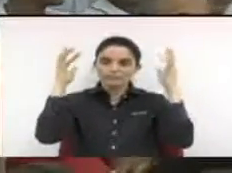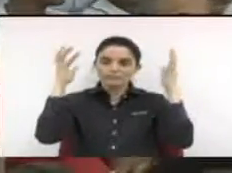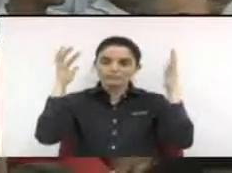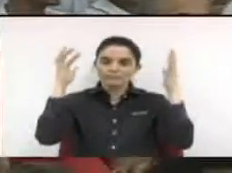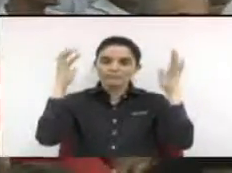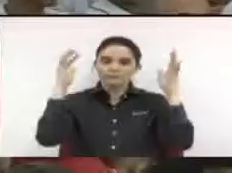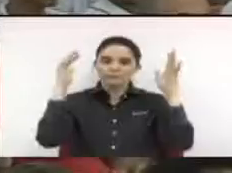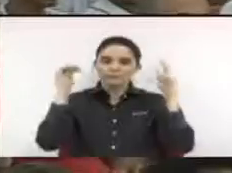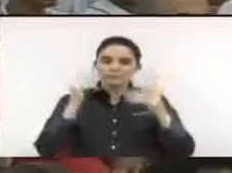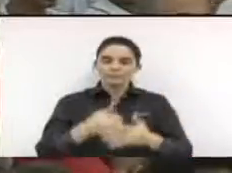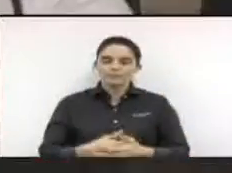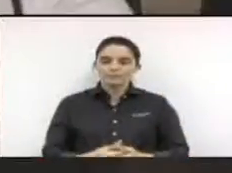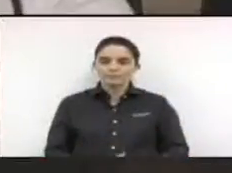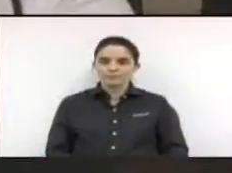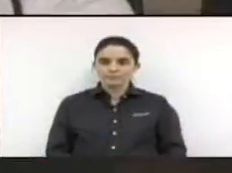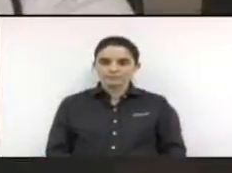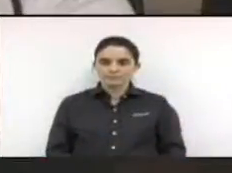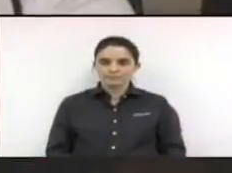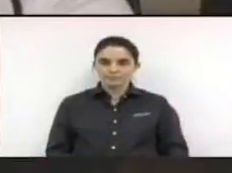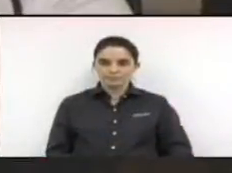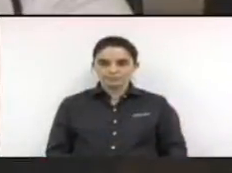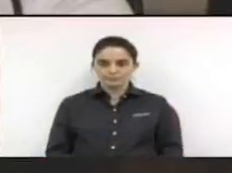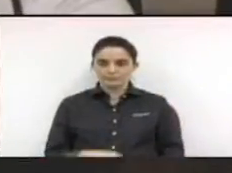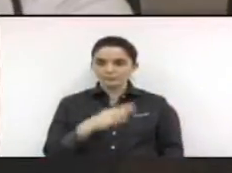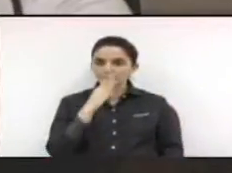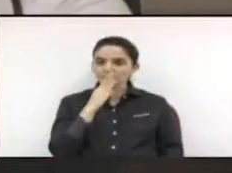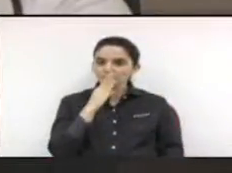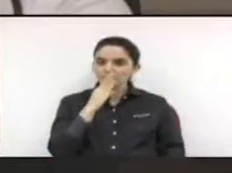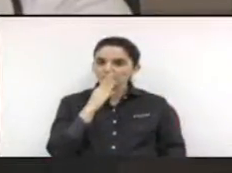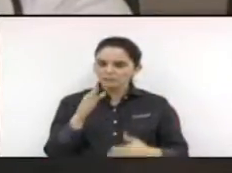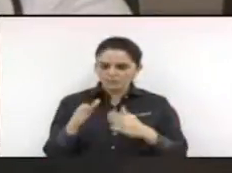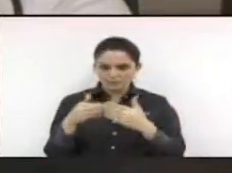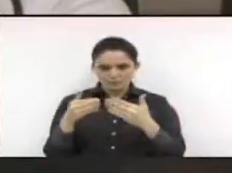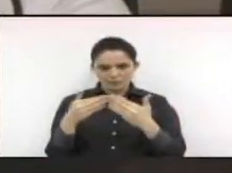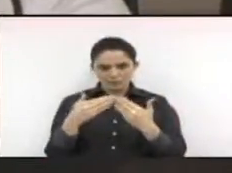Assim que nós... Silêncio, por favor.